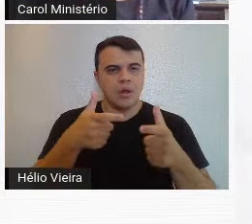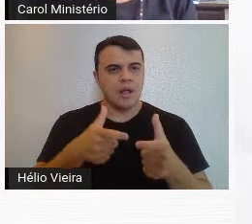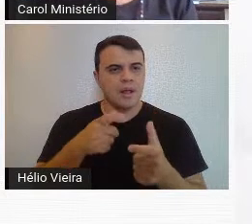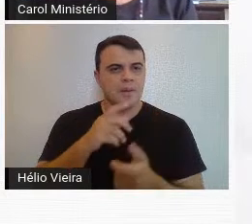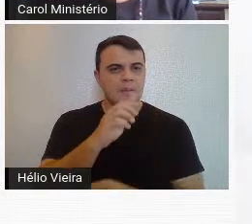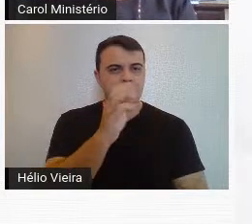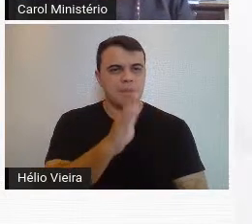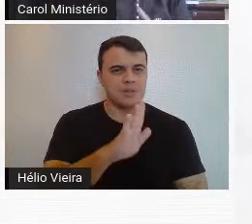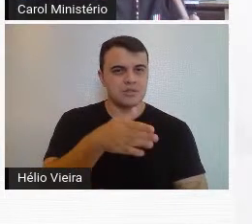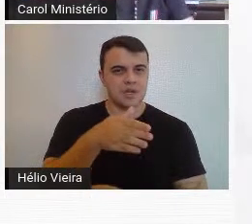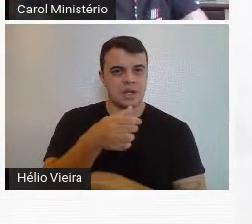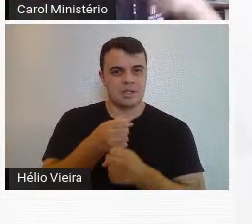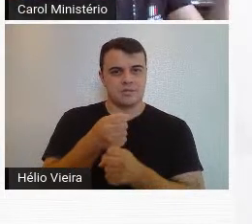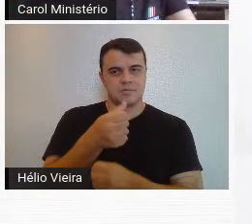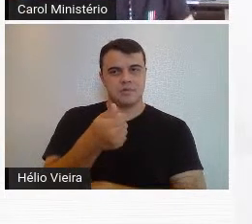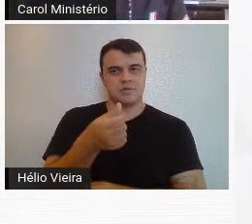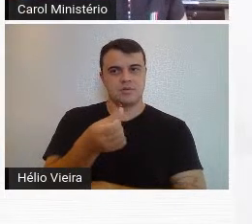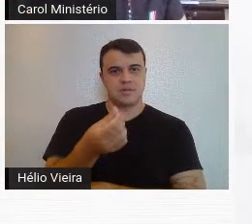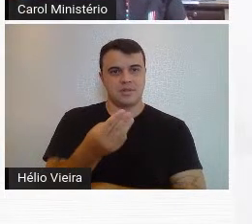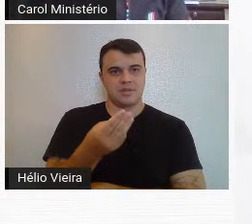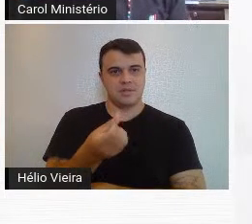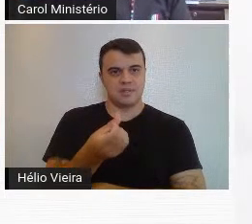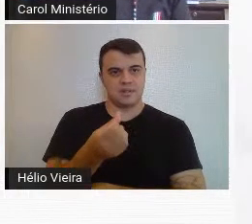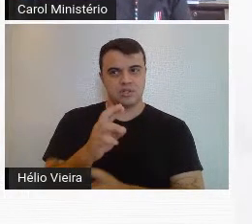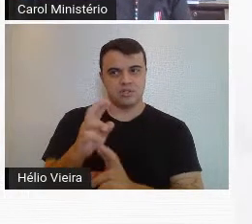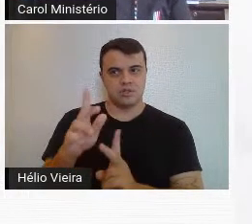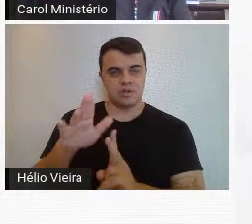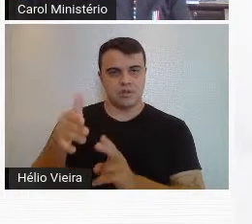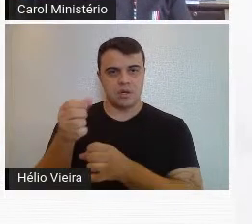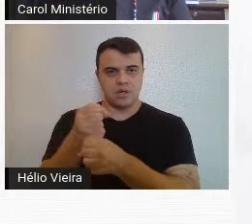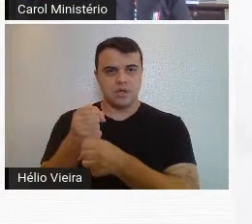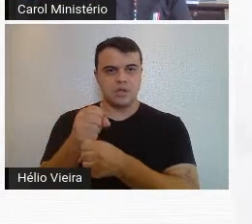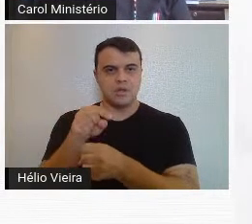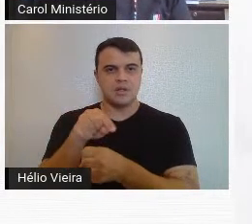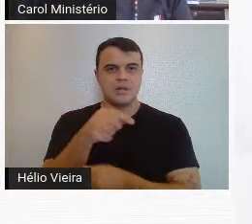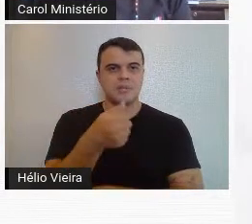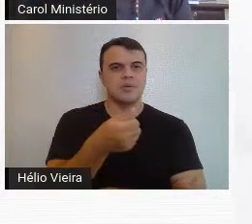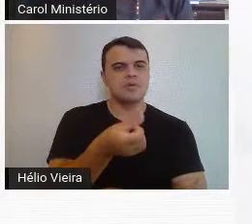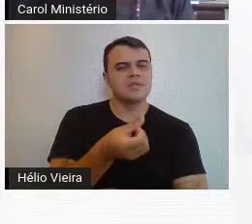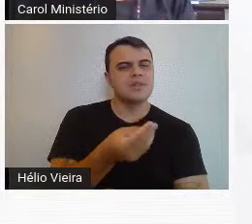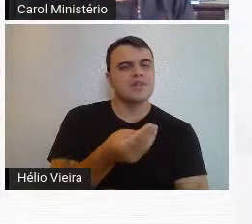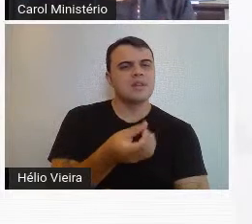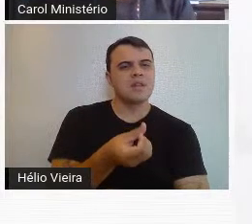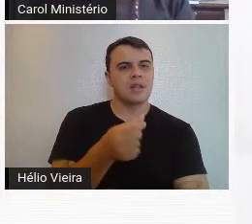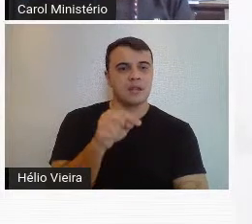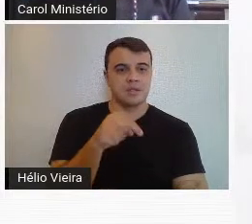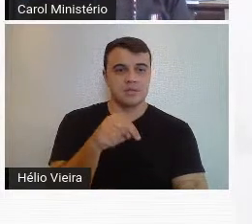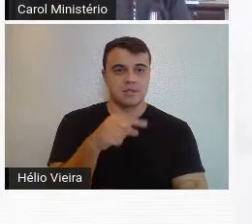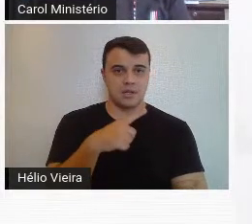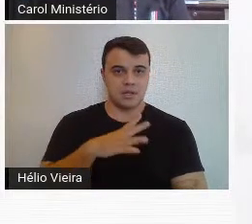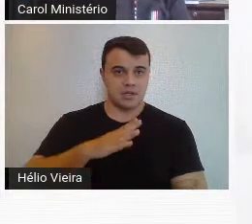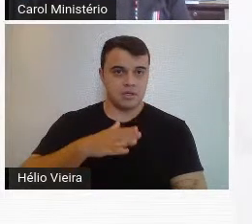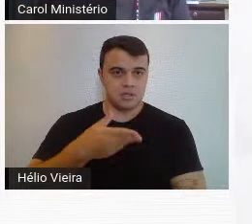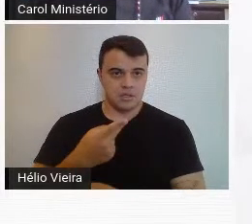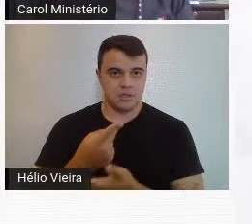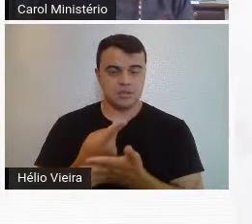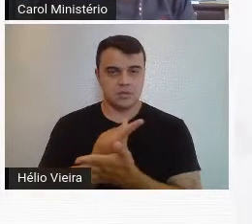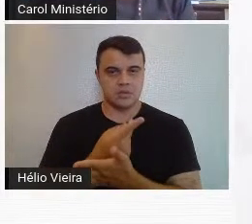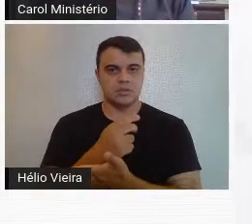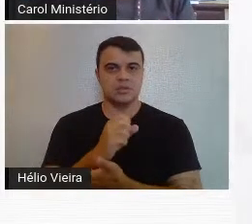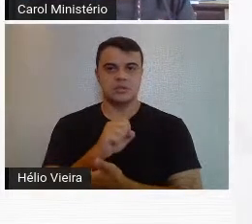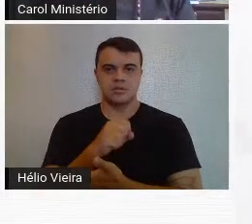já em 1936, então, a gente já está na outra década. Então, em 1936, essa exposição também é considerada